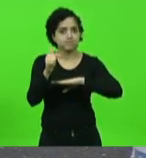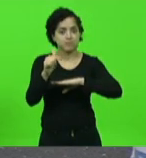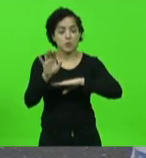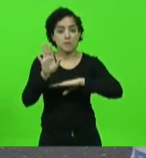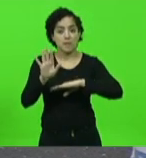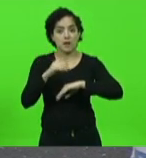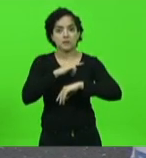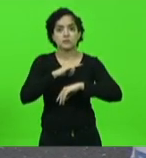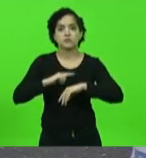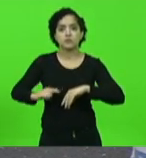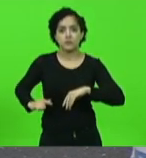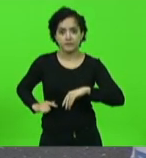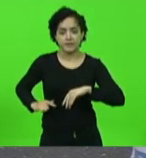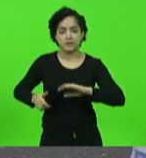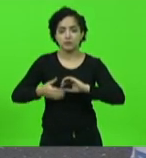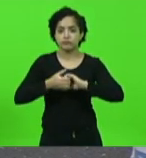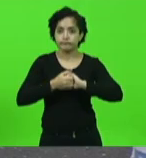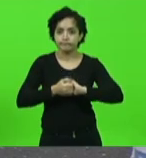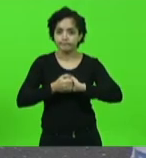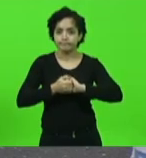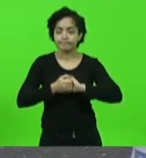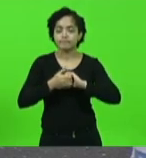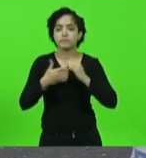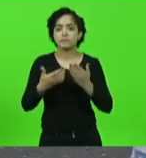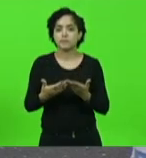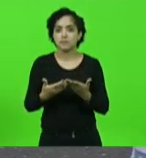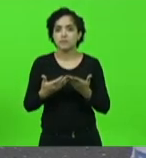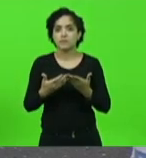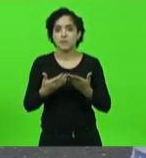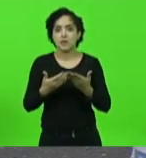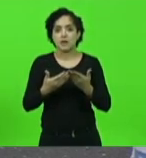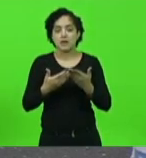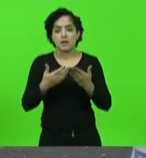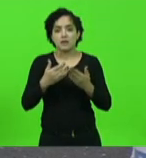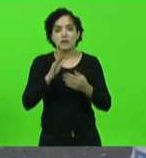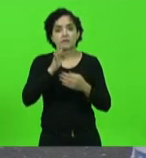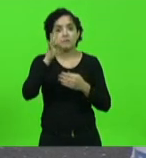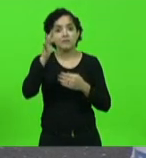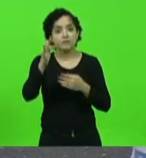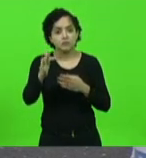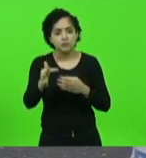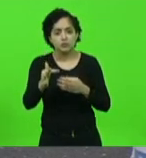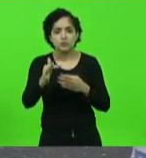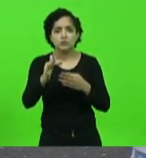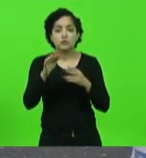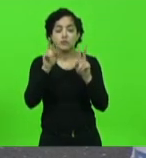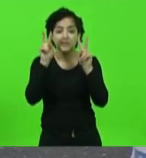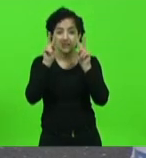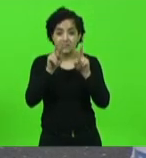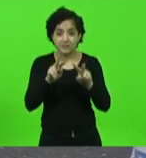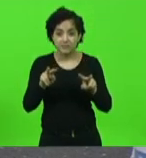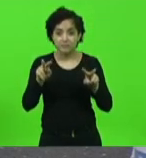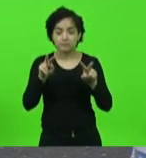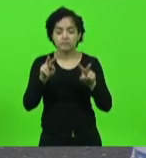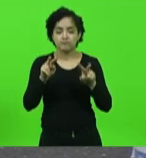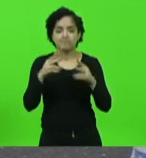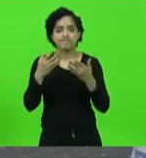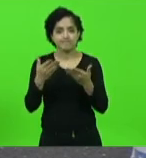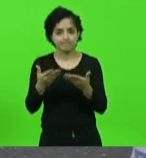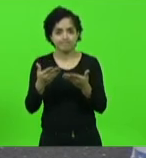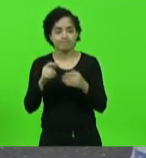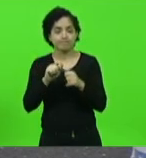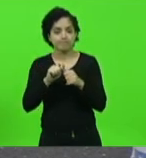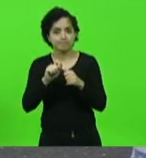de forma muito ousada visionário que é seja em relação a este programa mas tantos